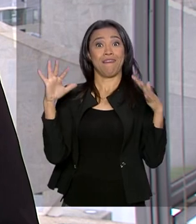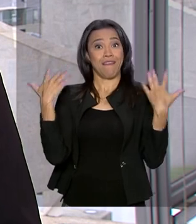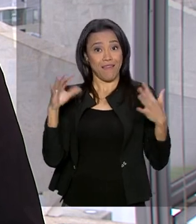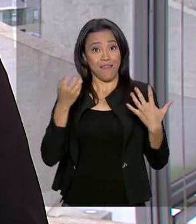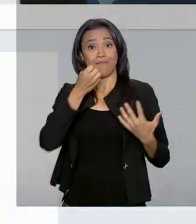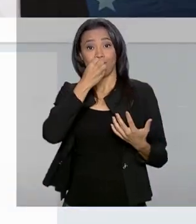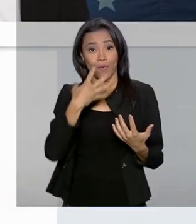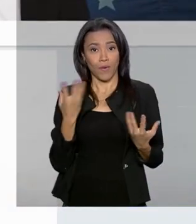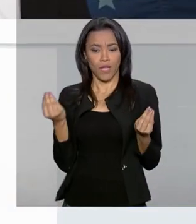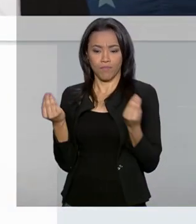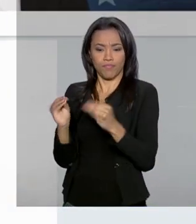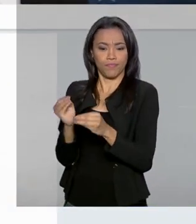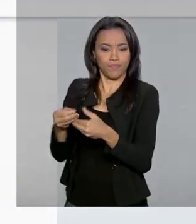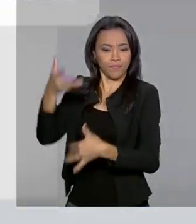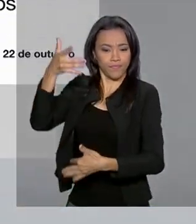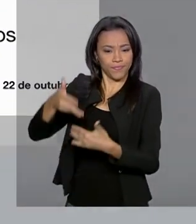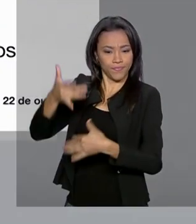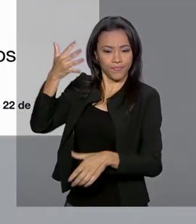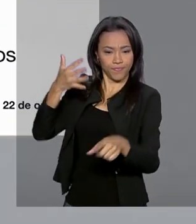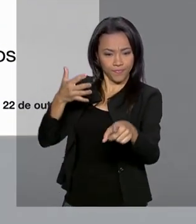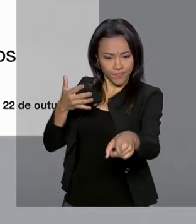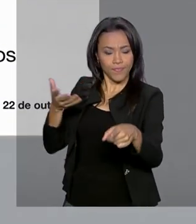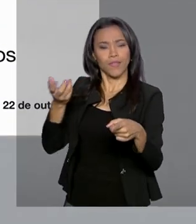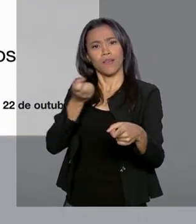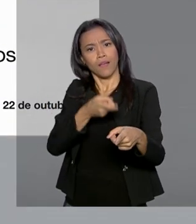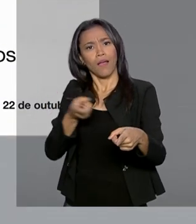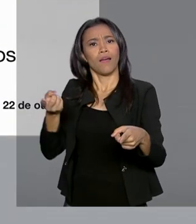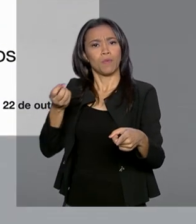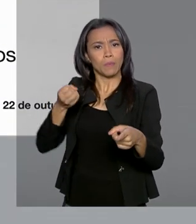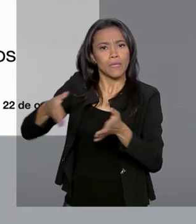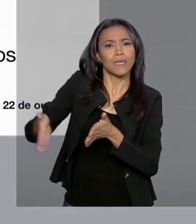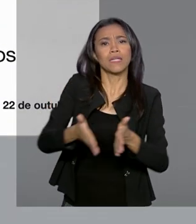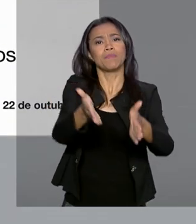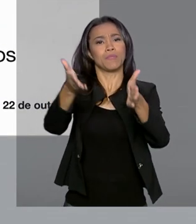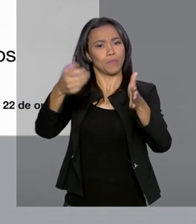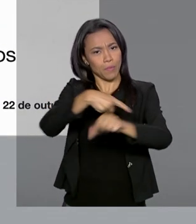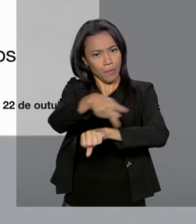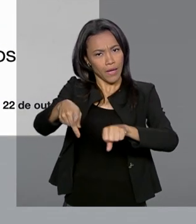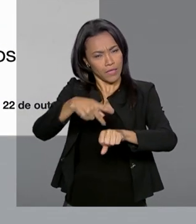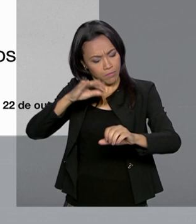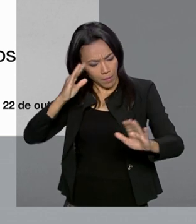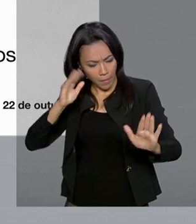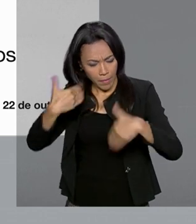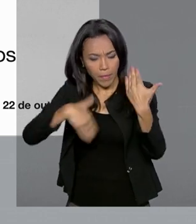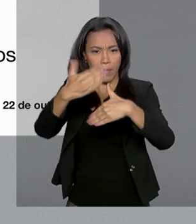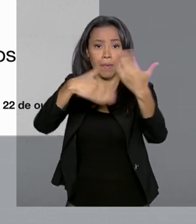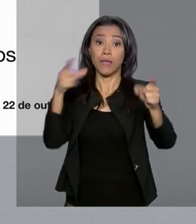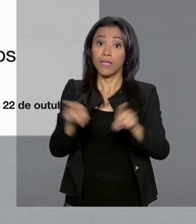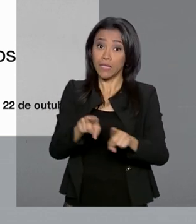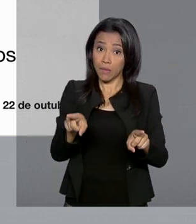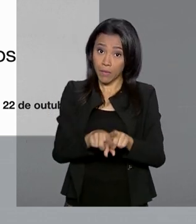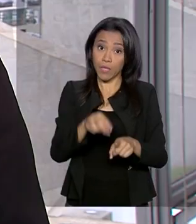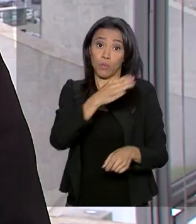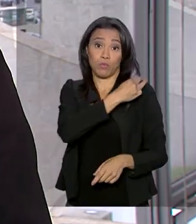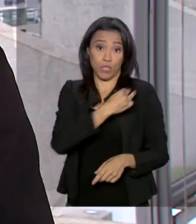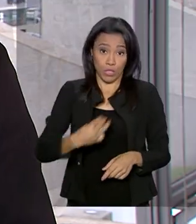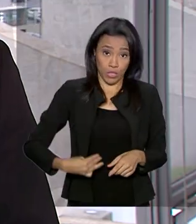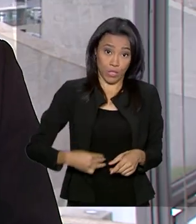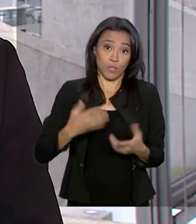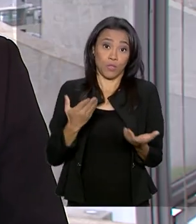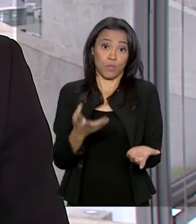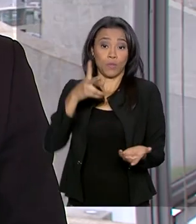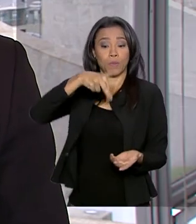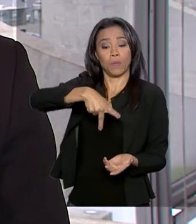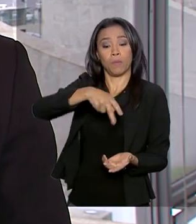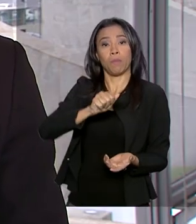que a vitória abre caminho para o país decolar. E o ministro da Economia, Paulo Guedes, também comemorou. Ele ontem esteve